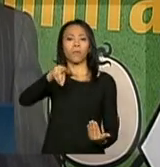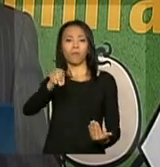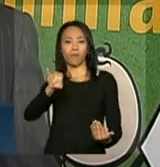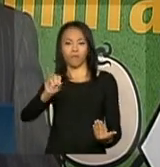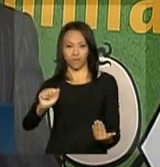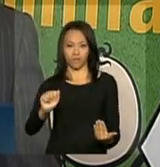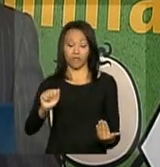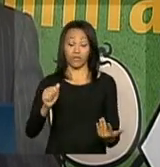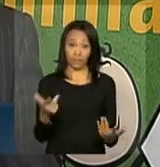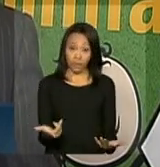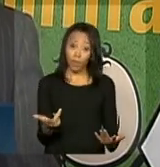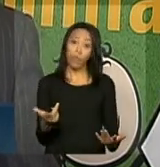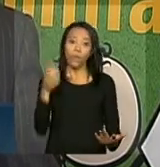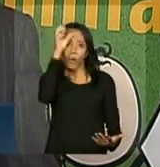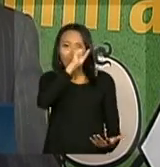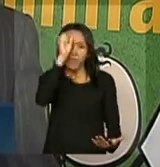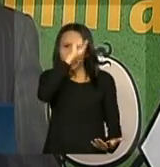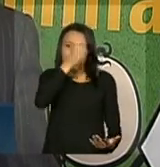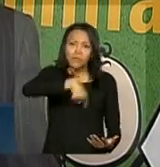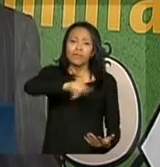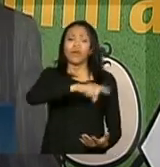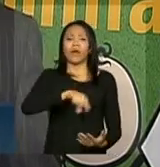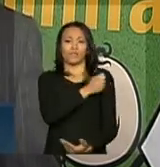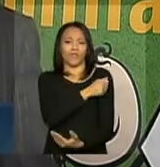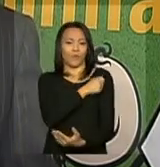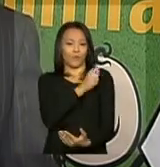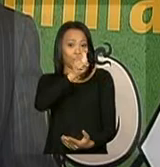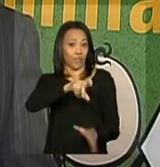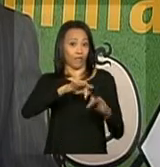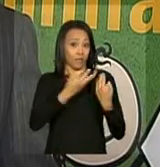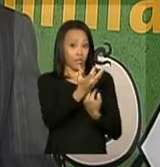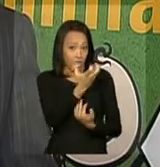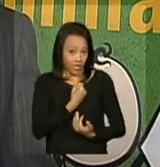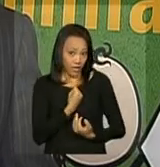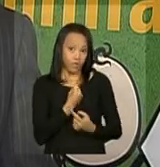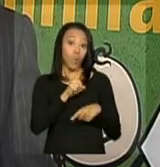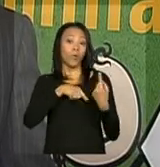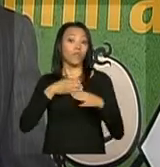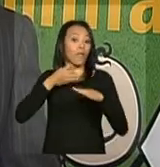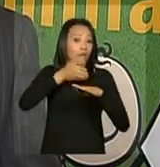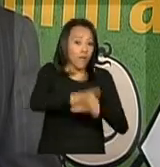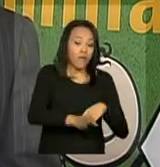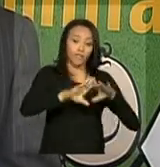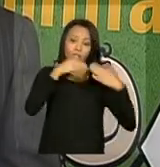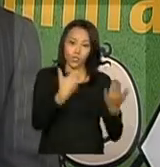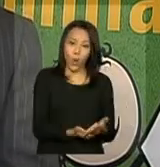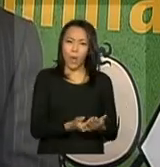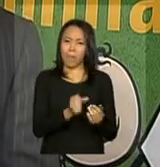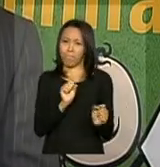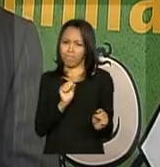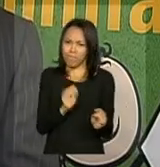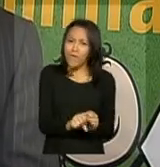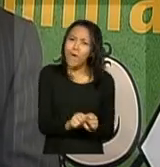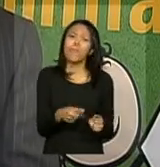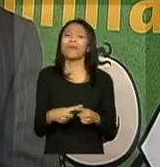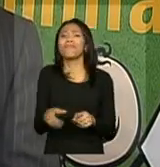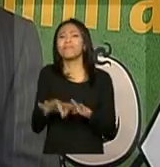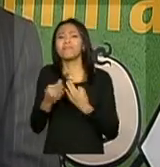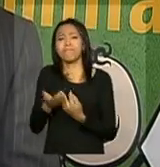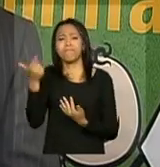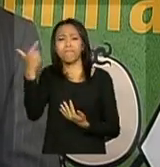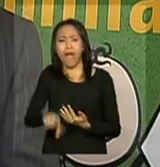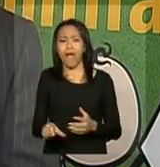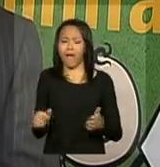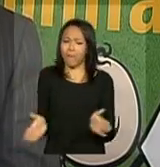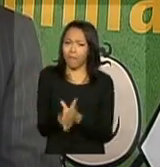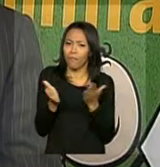E o rendimento dos alunos do Bolsa Família vai melhorando. Quando ele entra na escola, o rendimento é pior, porque são as famílias mais pobres, as